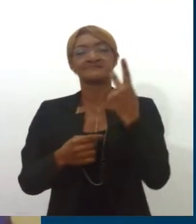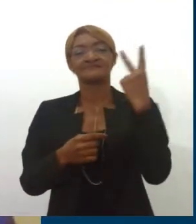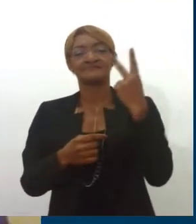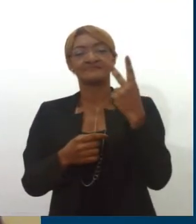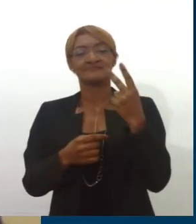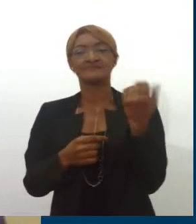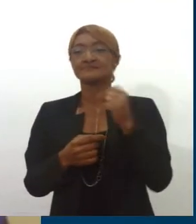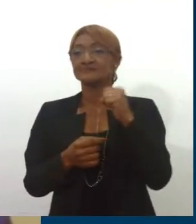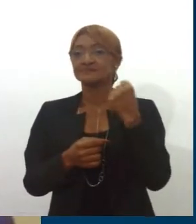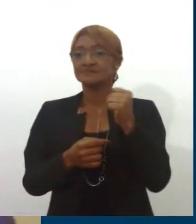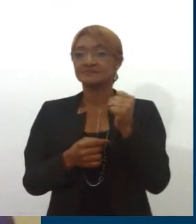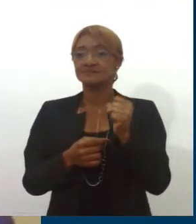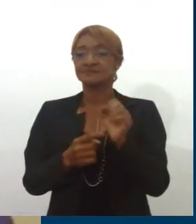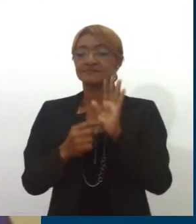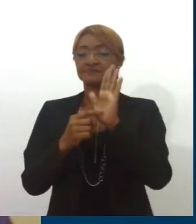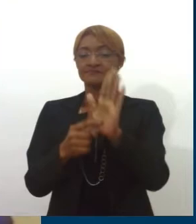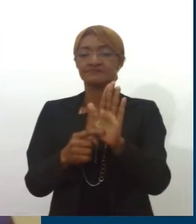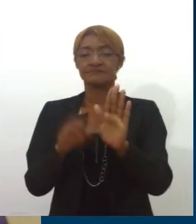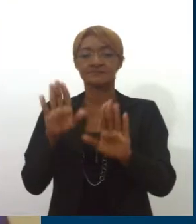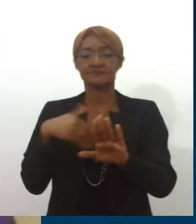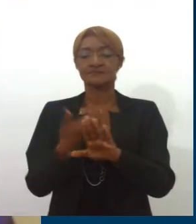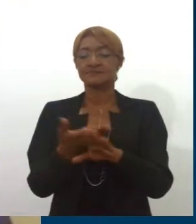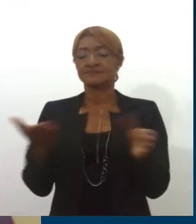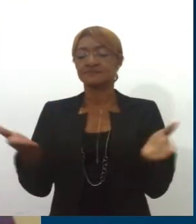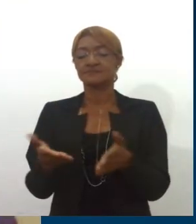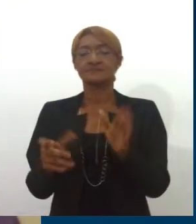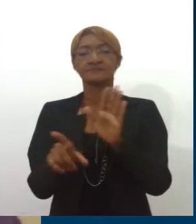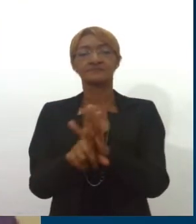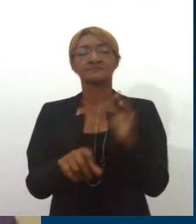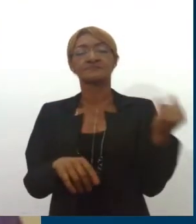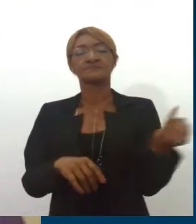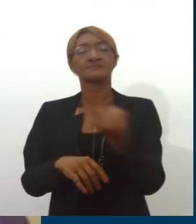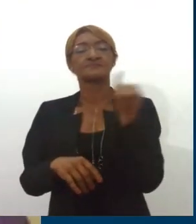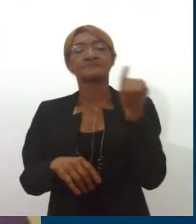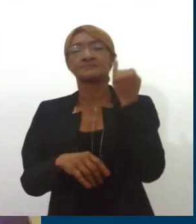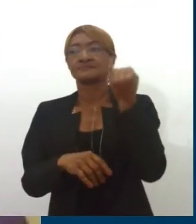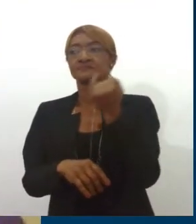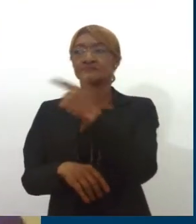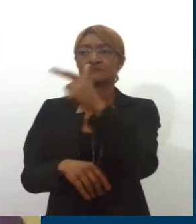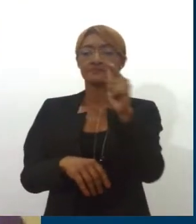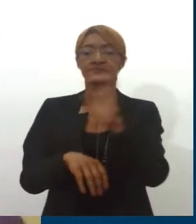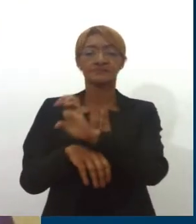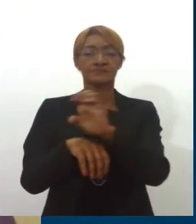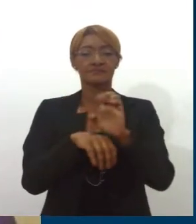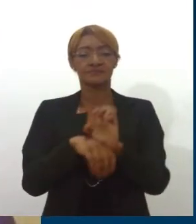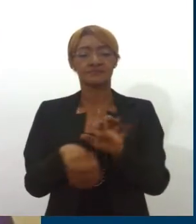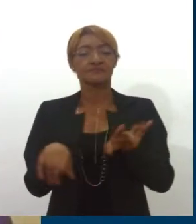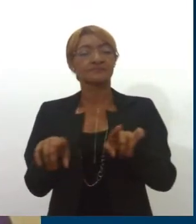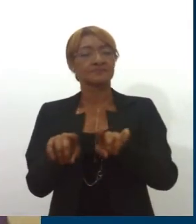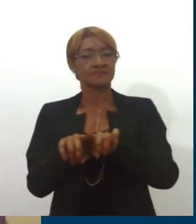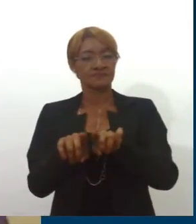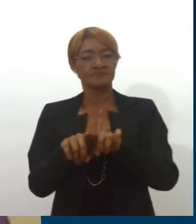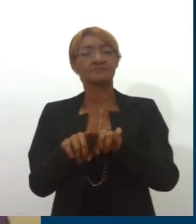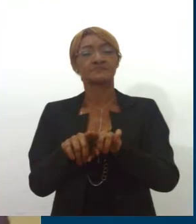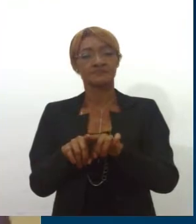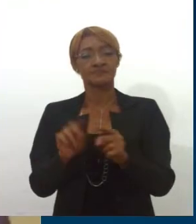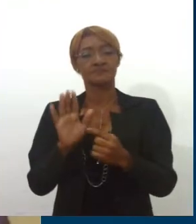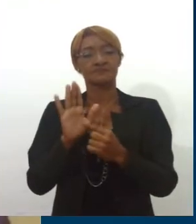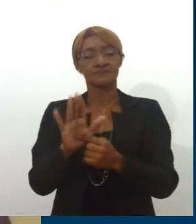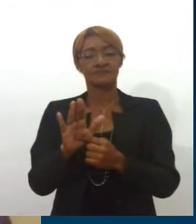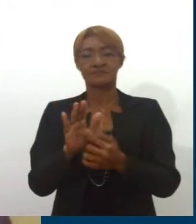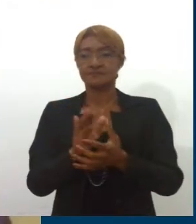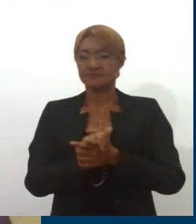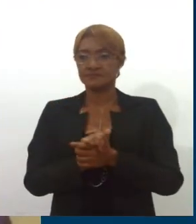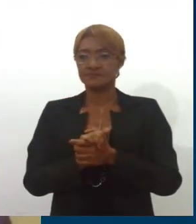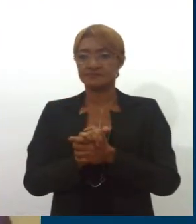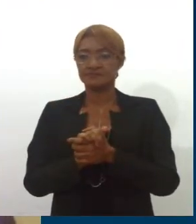apresentou e apresenta leis importantes. Há exemplos também de outros estados que apresentam também leis importantes, que favorecem esse nosso